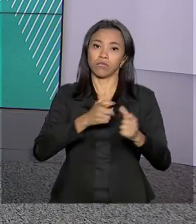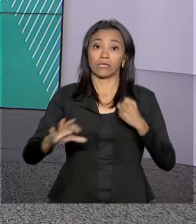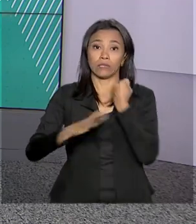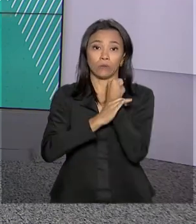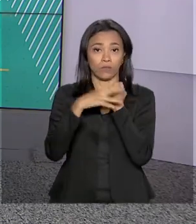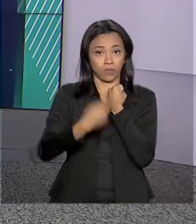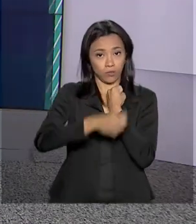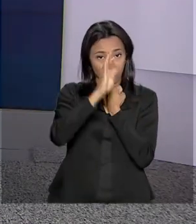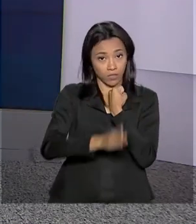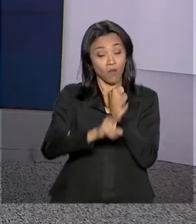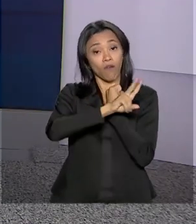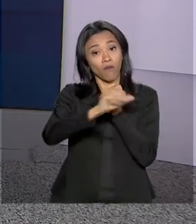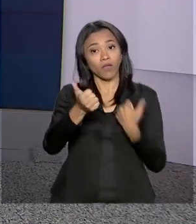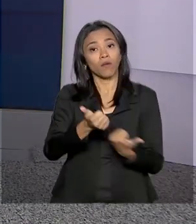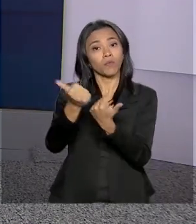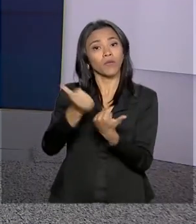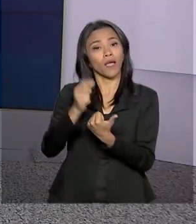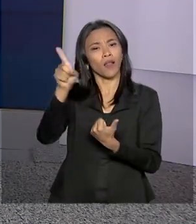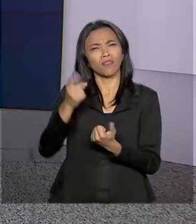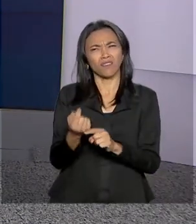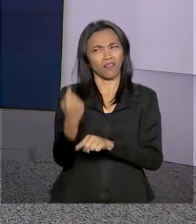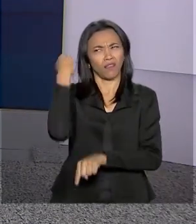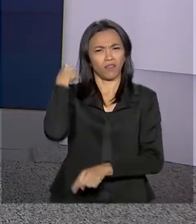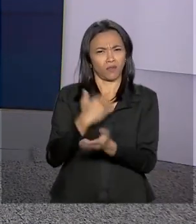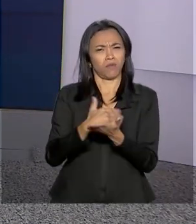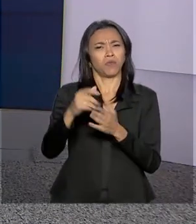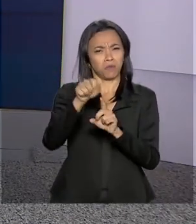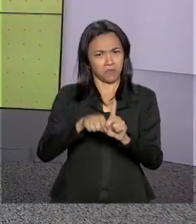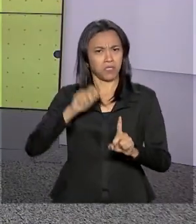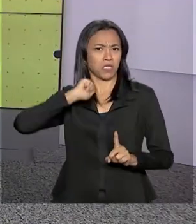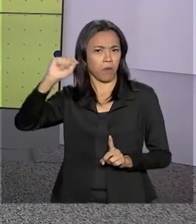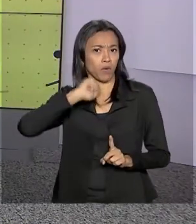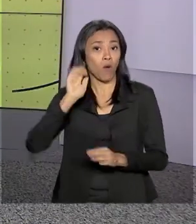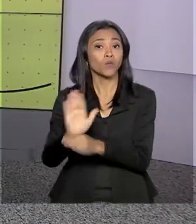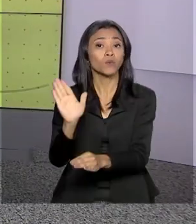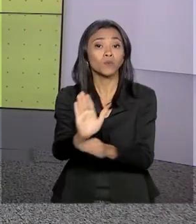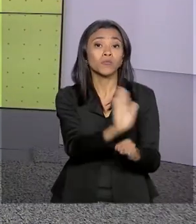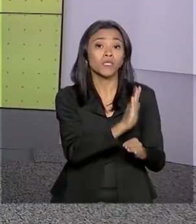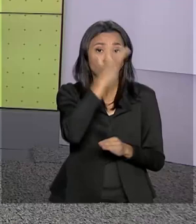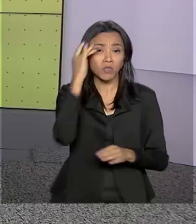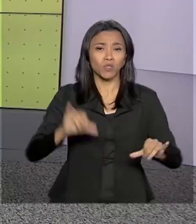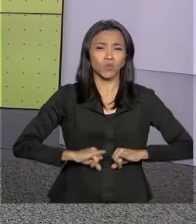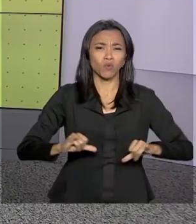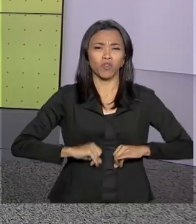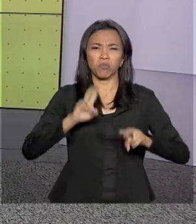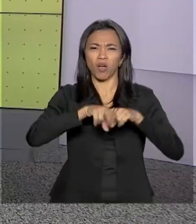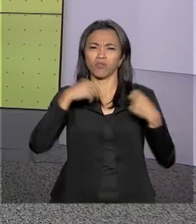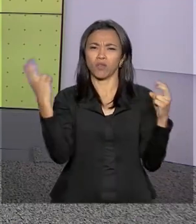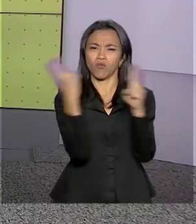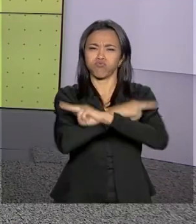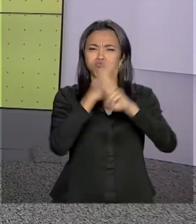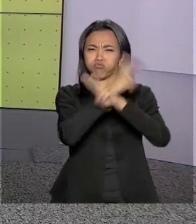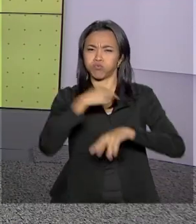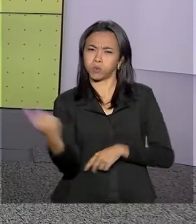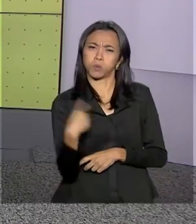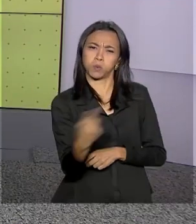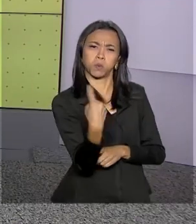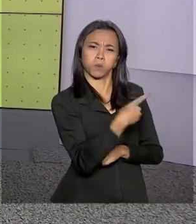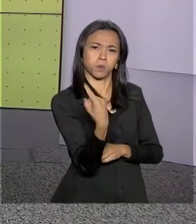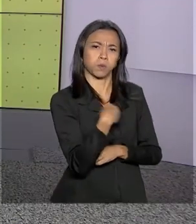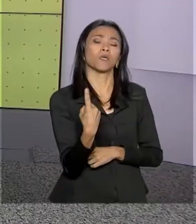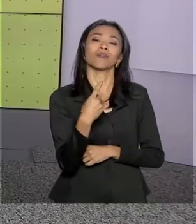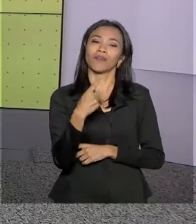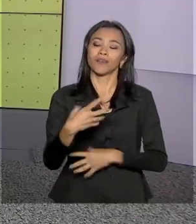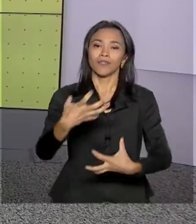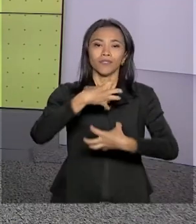efetivo que estava, desde o início de abril, trabalhando na missão de socorro às vítimas do ciclone que devastou a região. Sentimento de